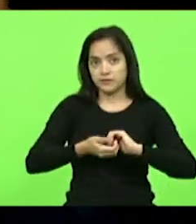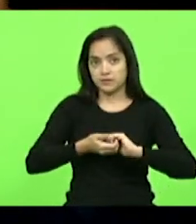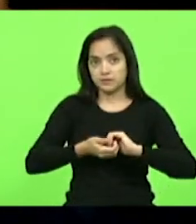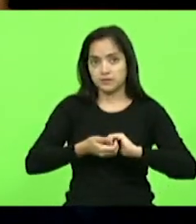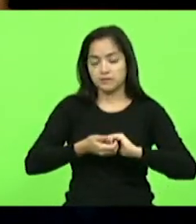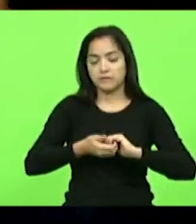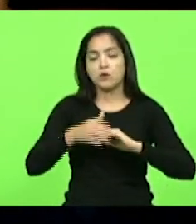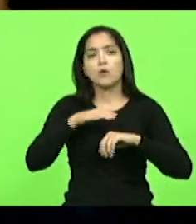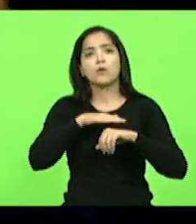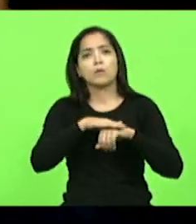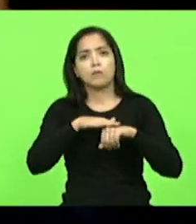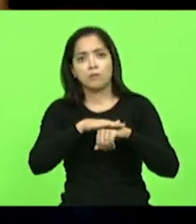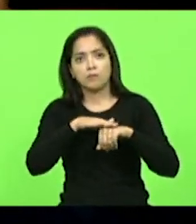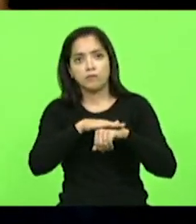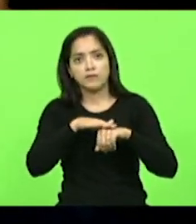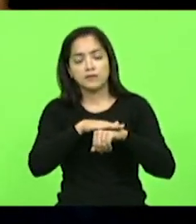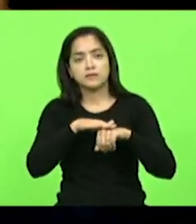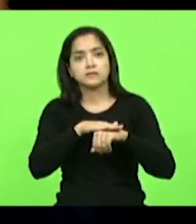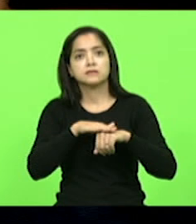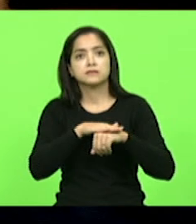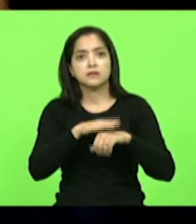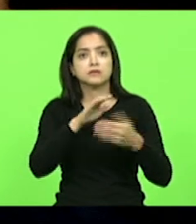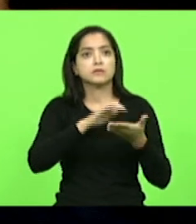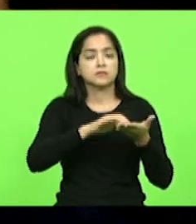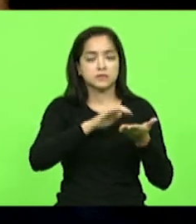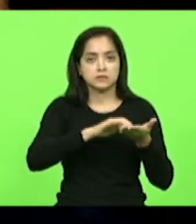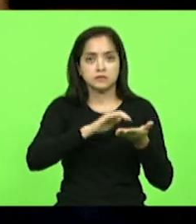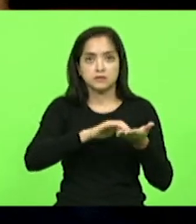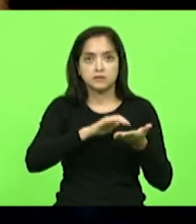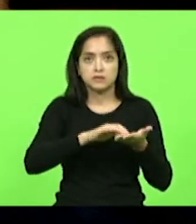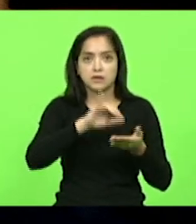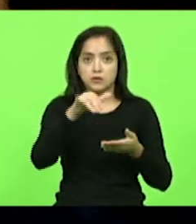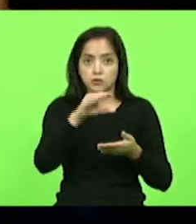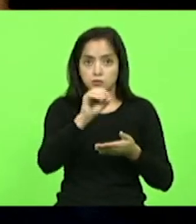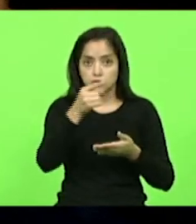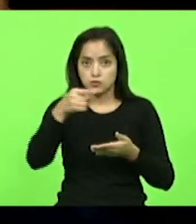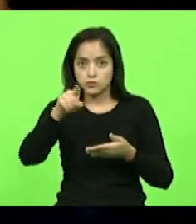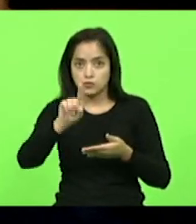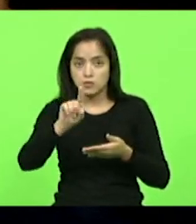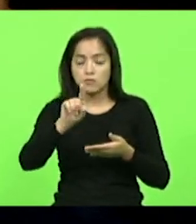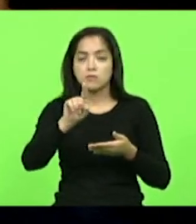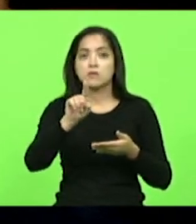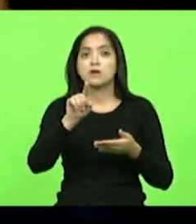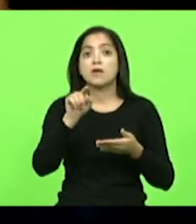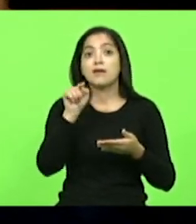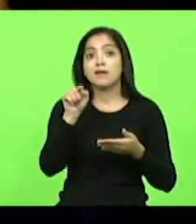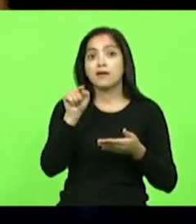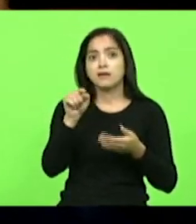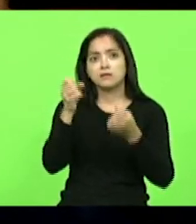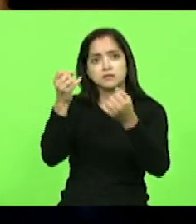conversei com o secretário, João Batista, e ele